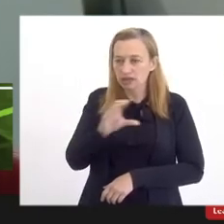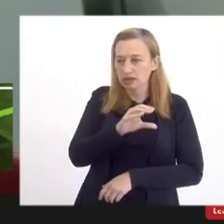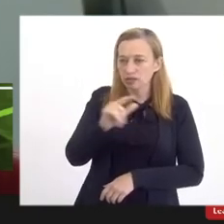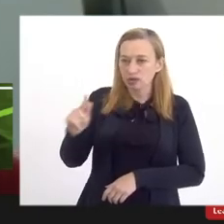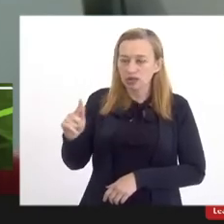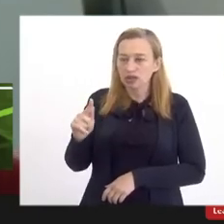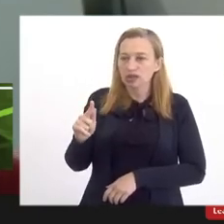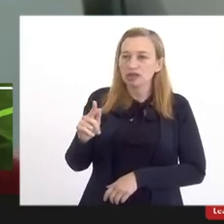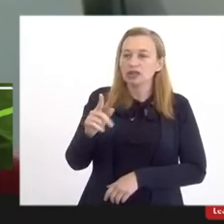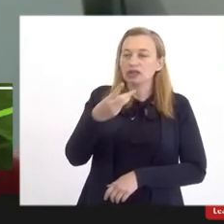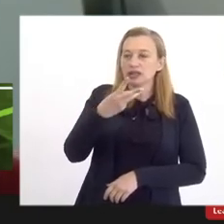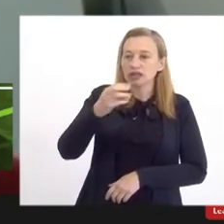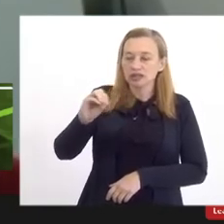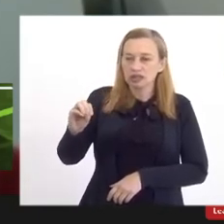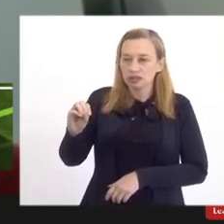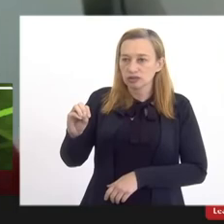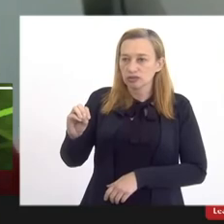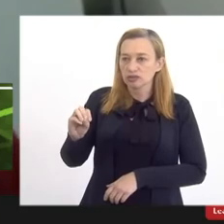da estação de trem.